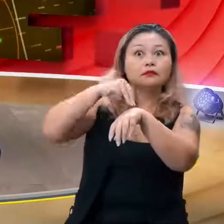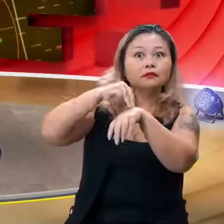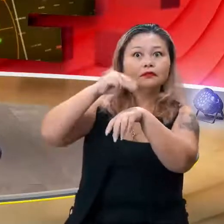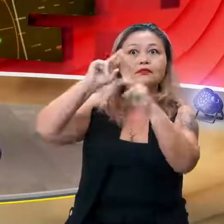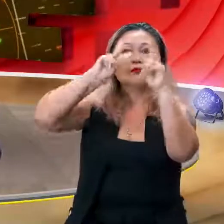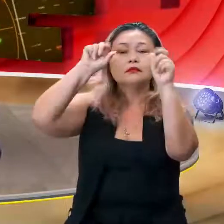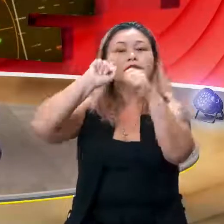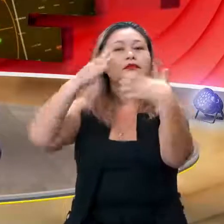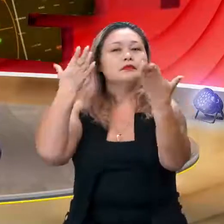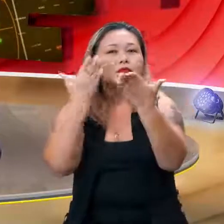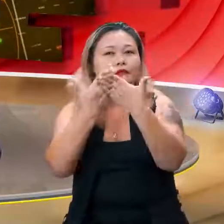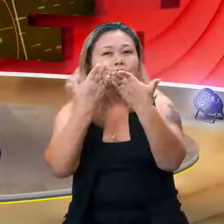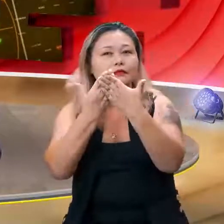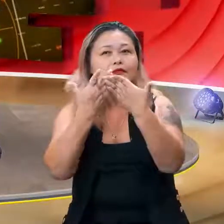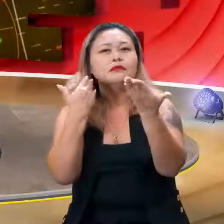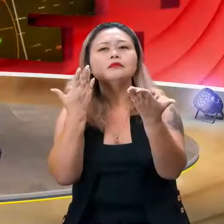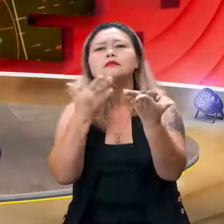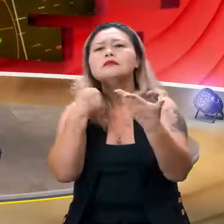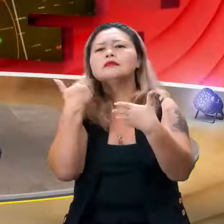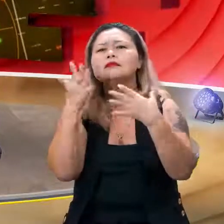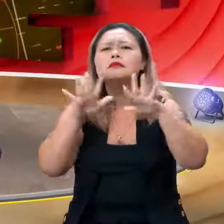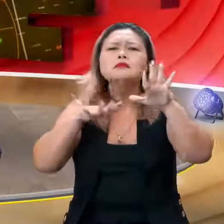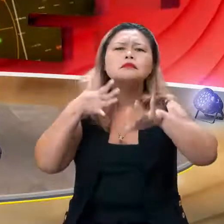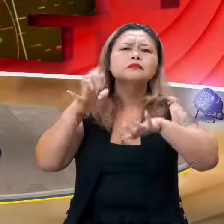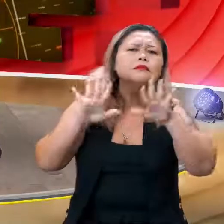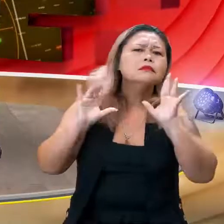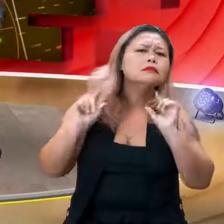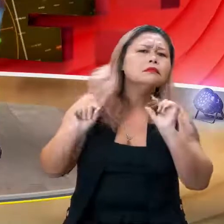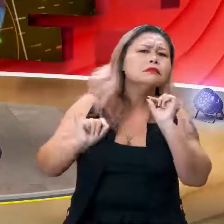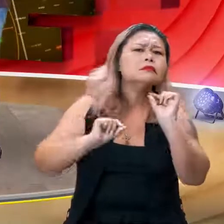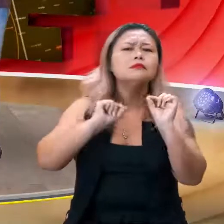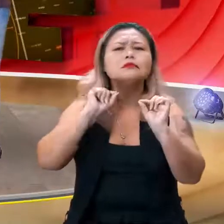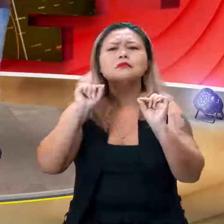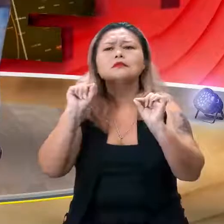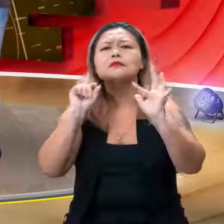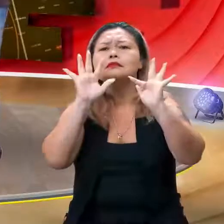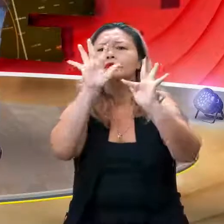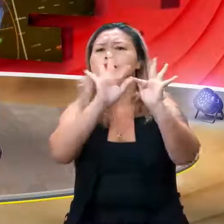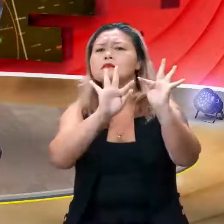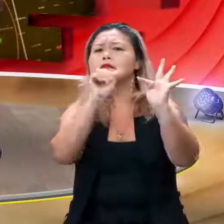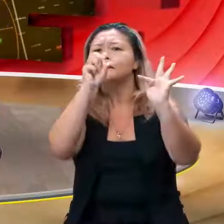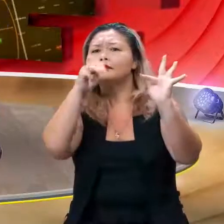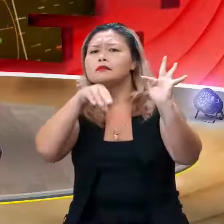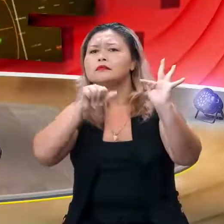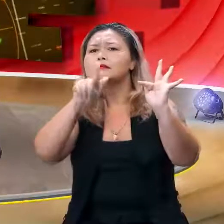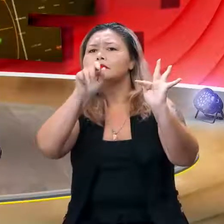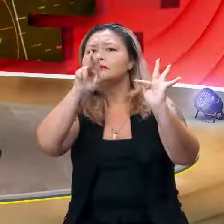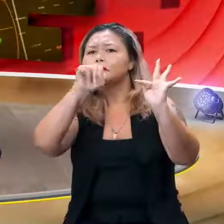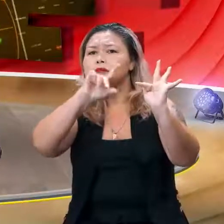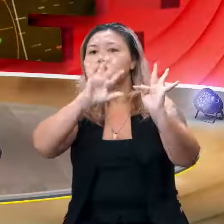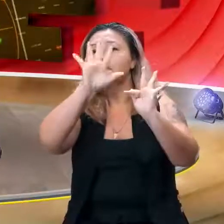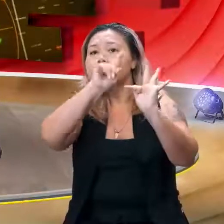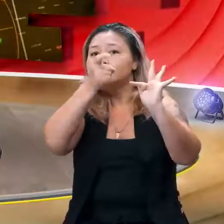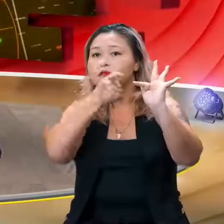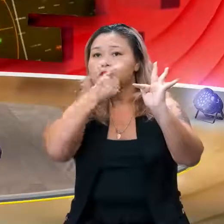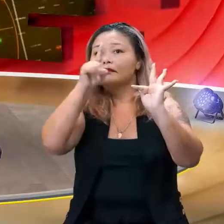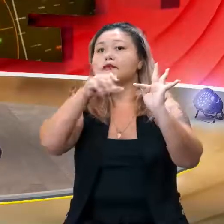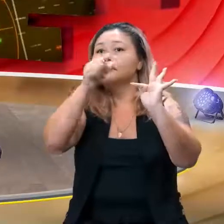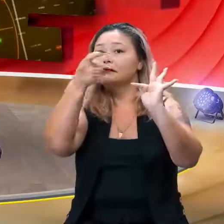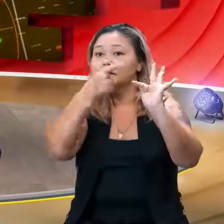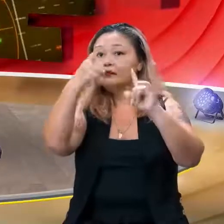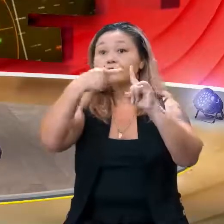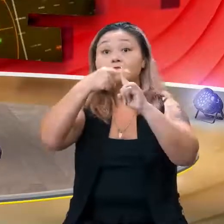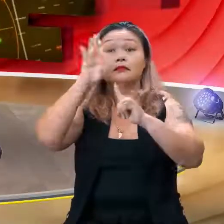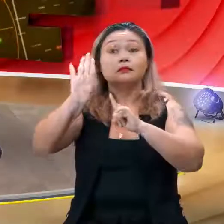estudou na aula, que foi mais ou menos o que? Vemos a função afina, sua estrutura genérica, f de x igual a ax mais b,